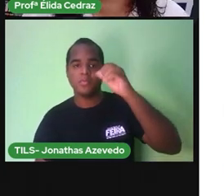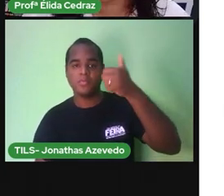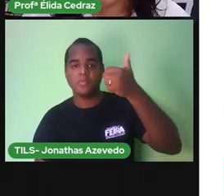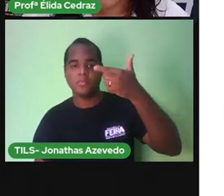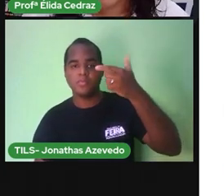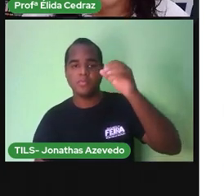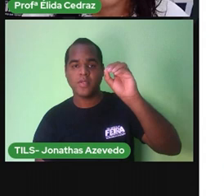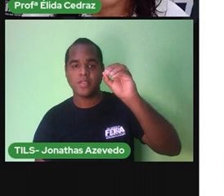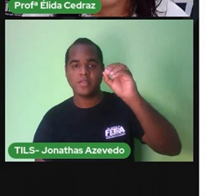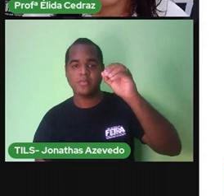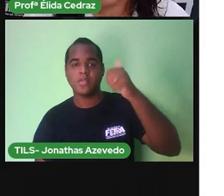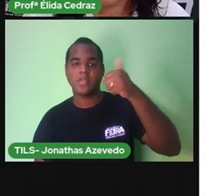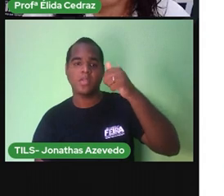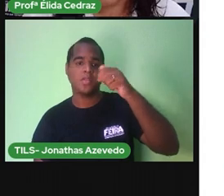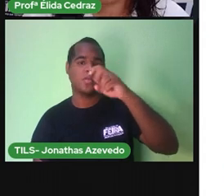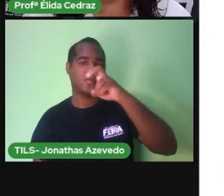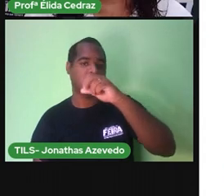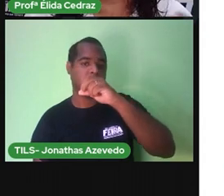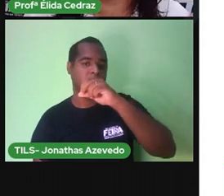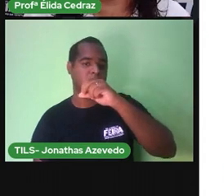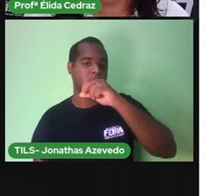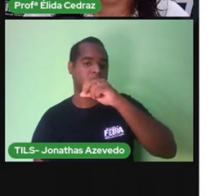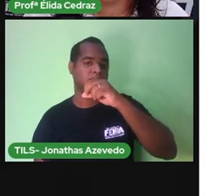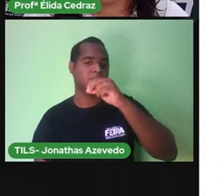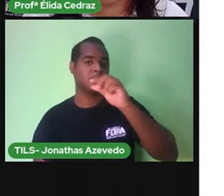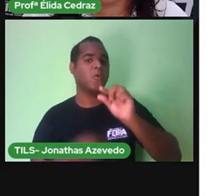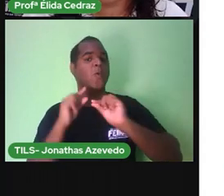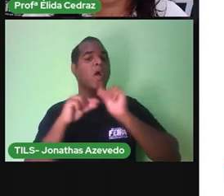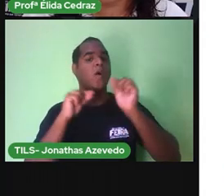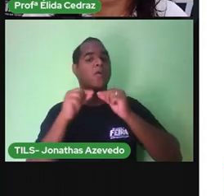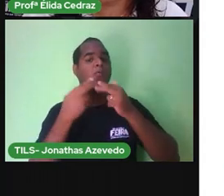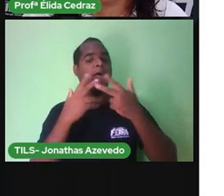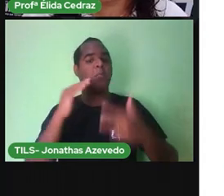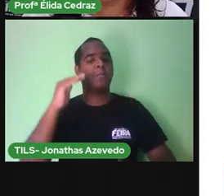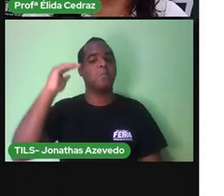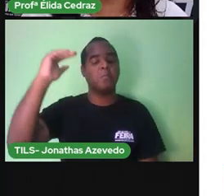Ou 150 Quem é o maior Para vocês